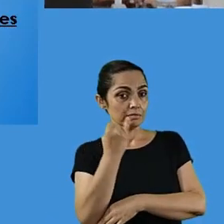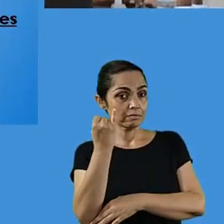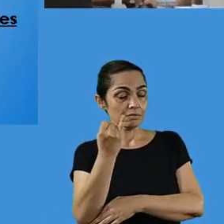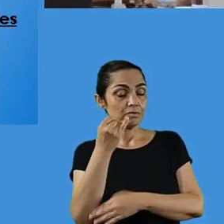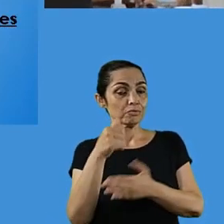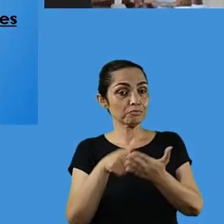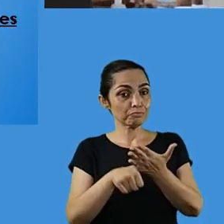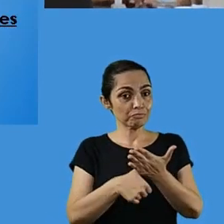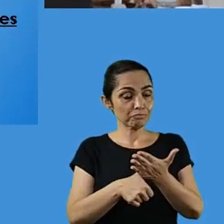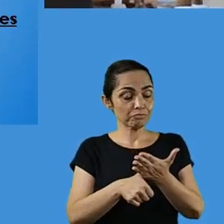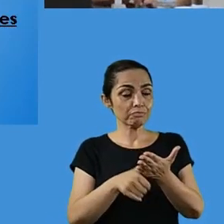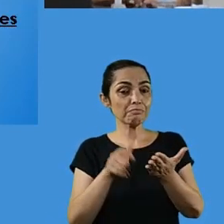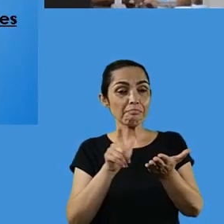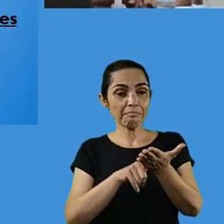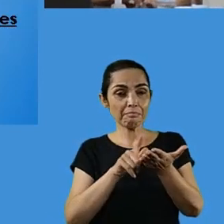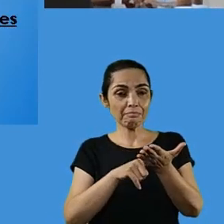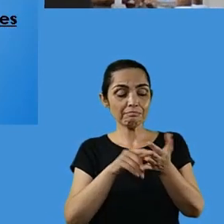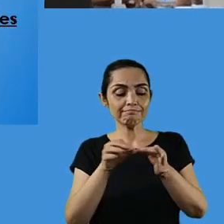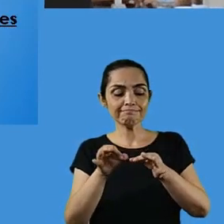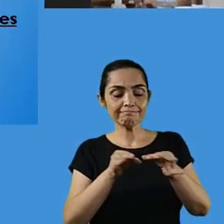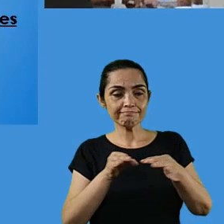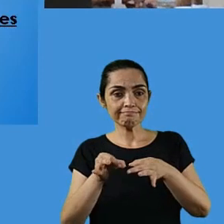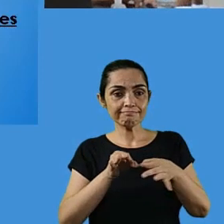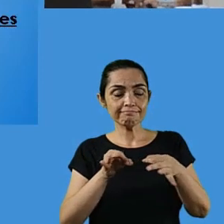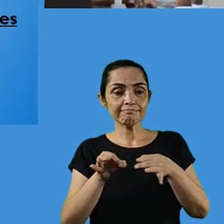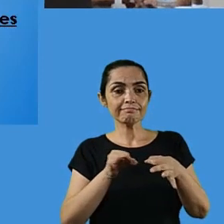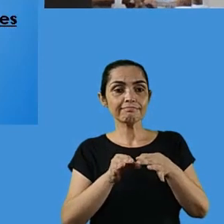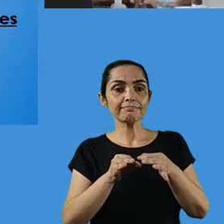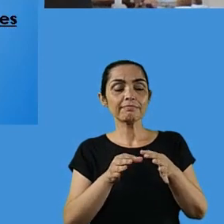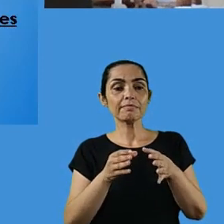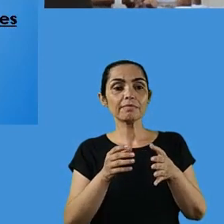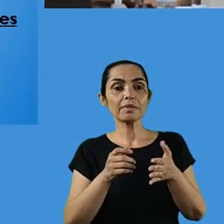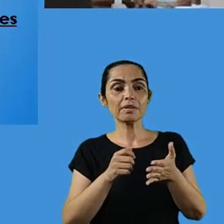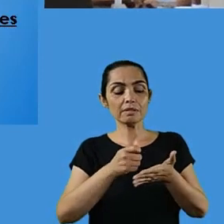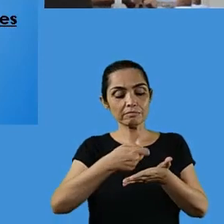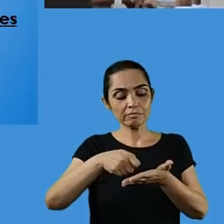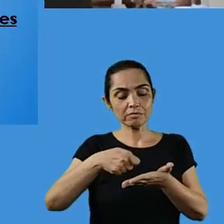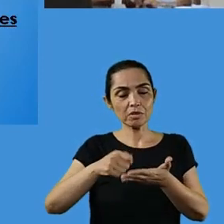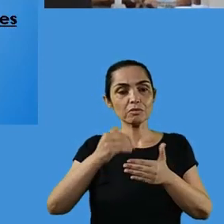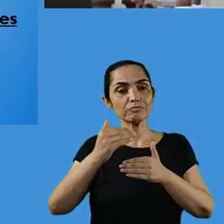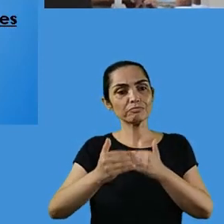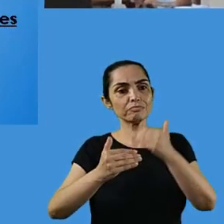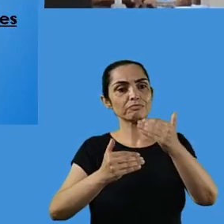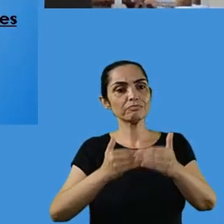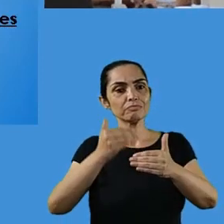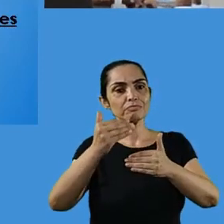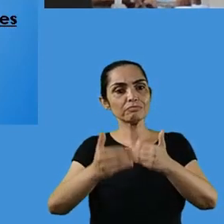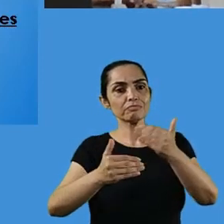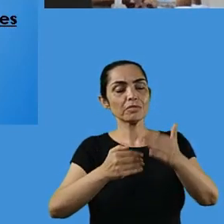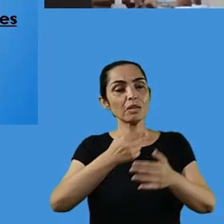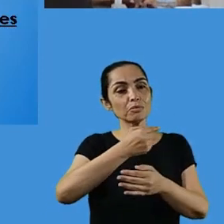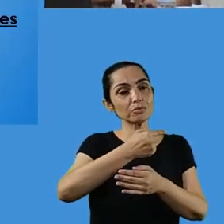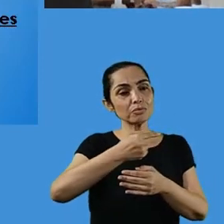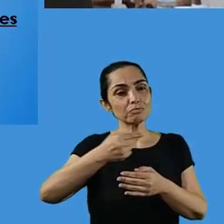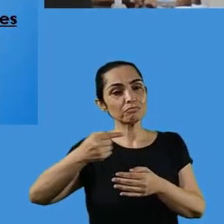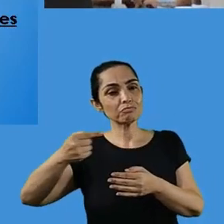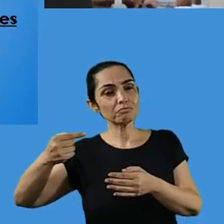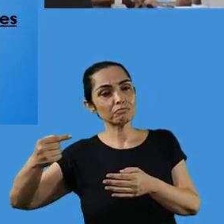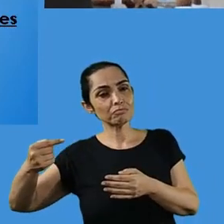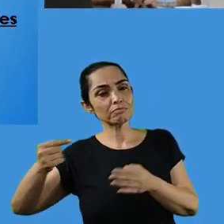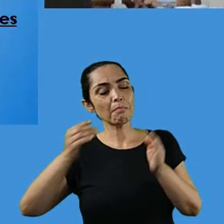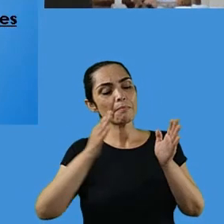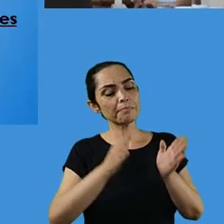na primeira semana, na segunda semana, ou na terceira semana. E ele é um documento de observação e de registro.